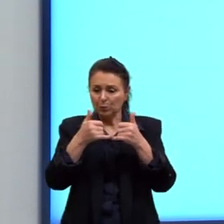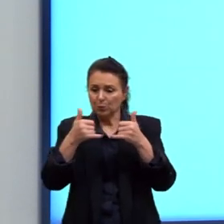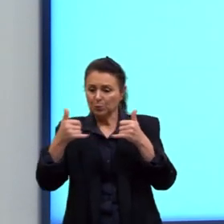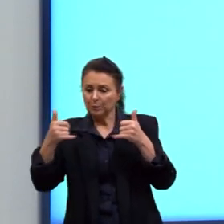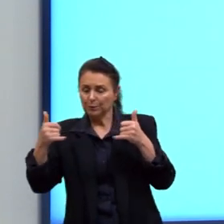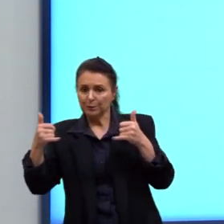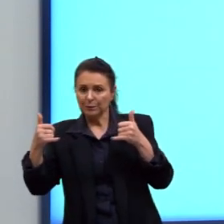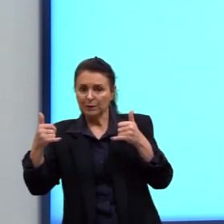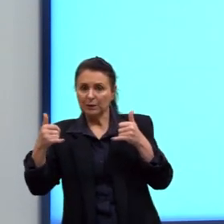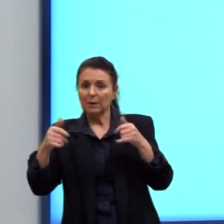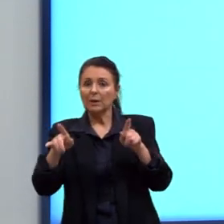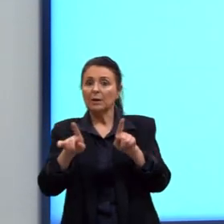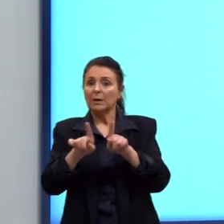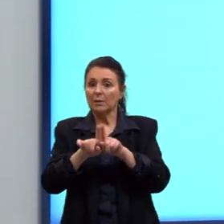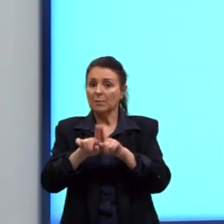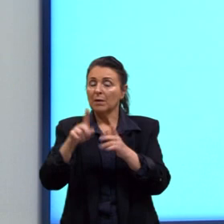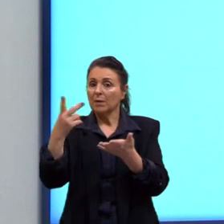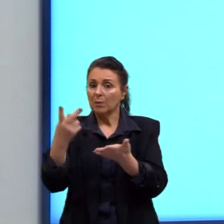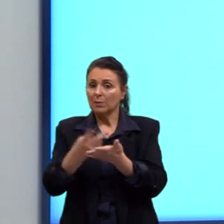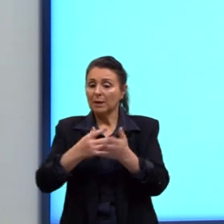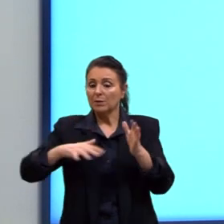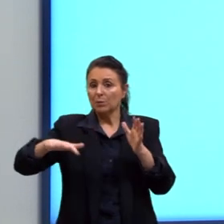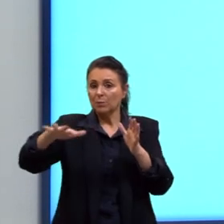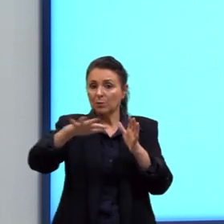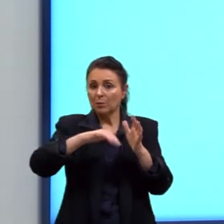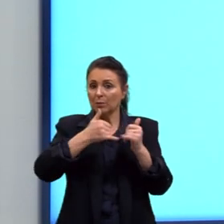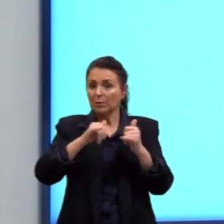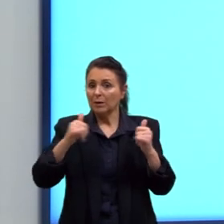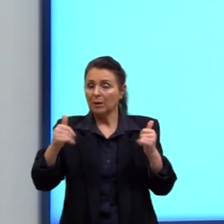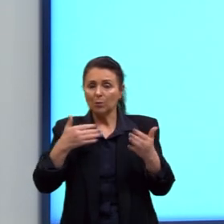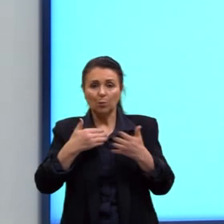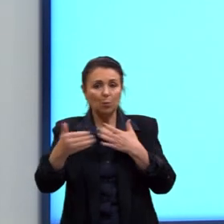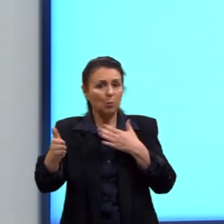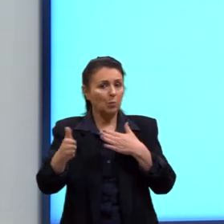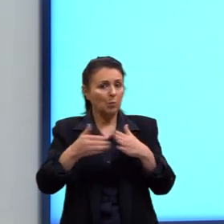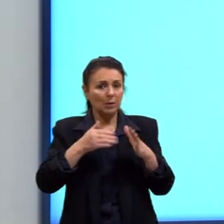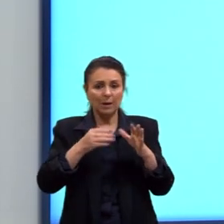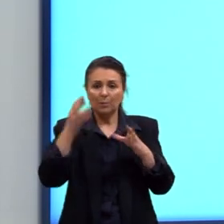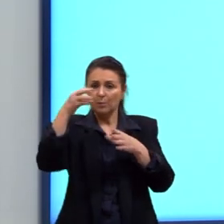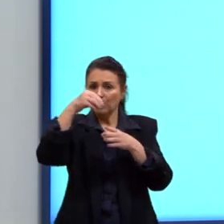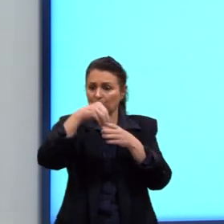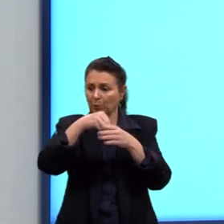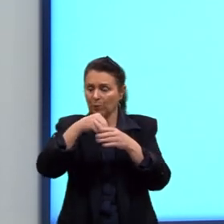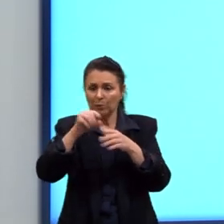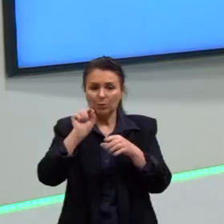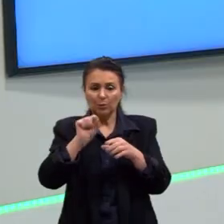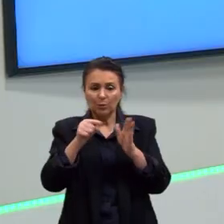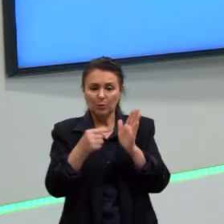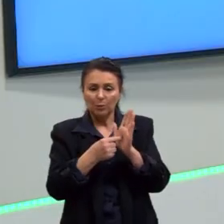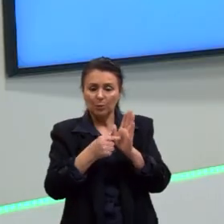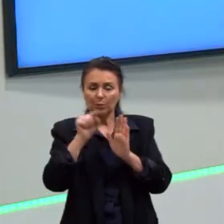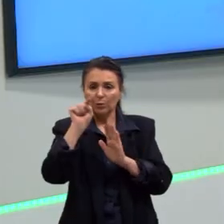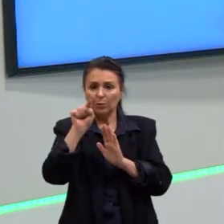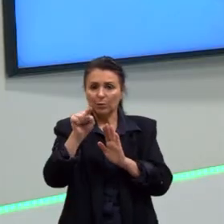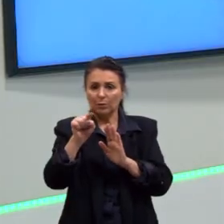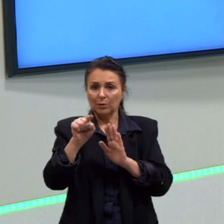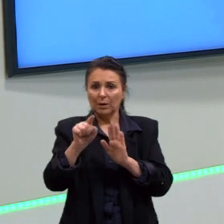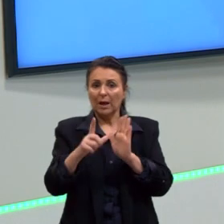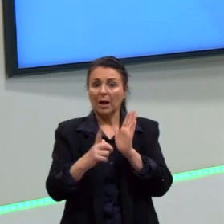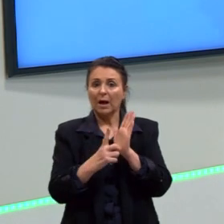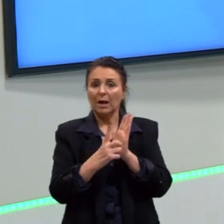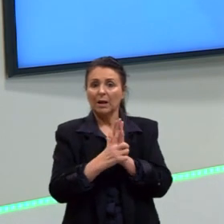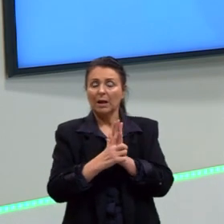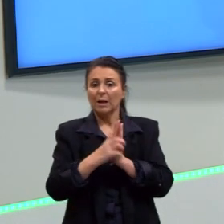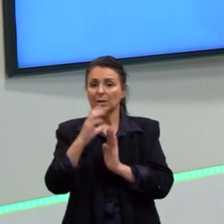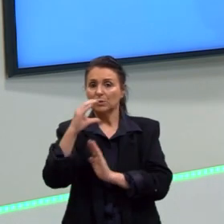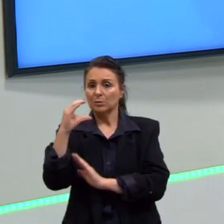O mesmo acontece com o campo elétrico em qualquer ponto interior. Então, aquela questão que a gente falou da lei de Coulomb, a gente